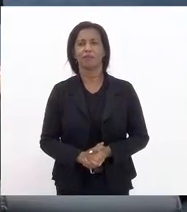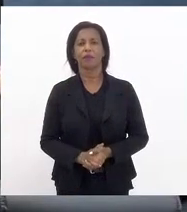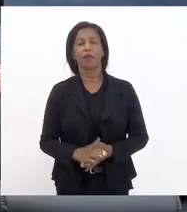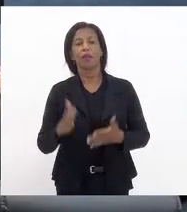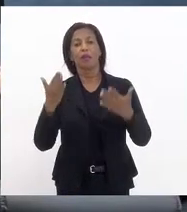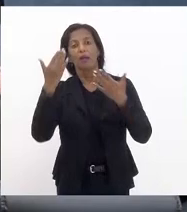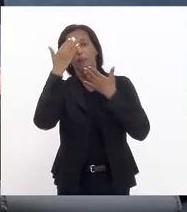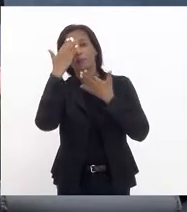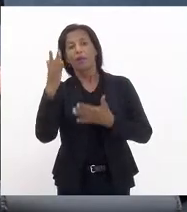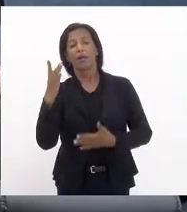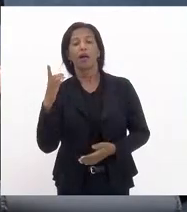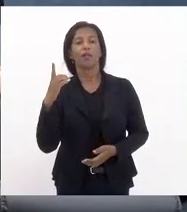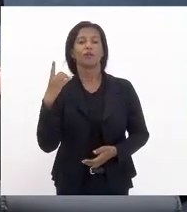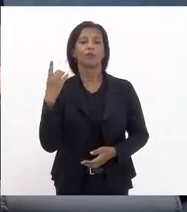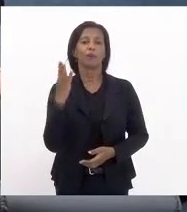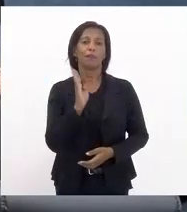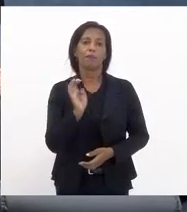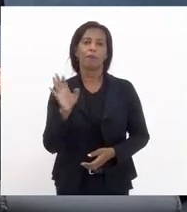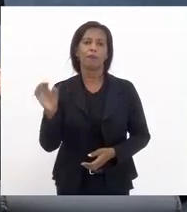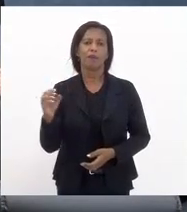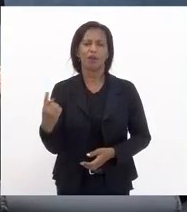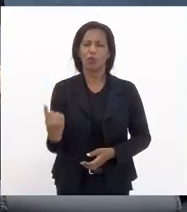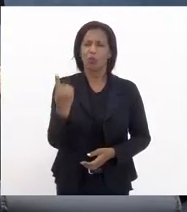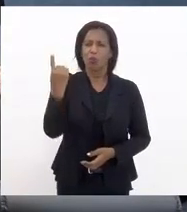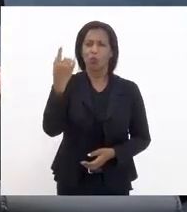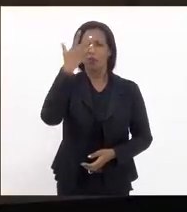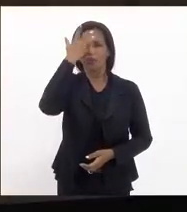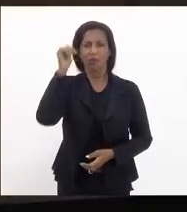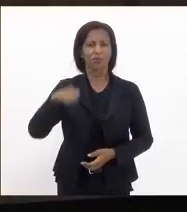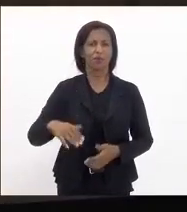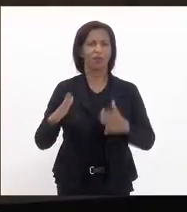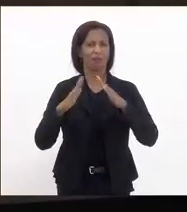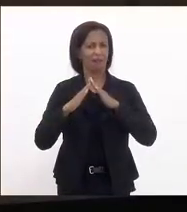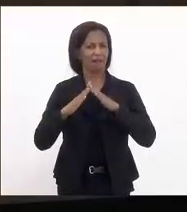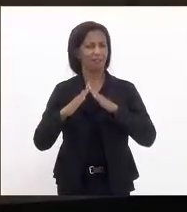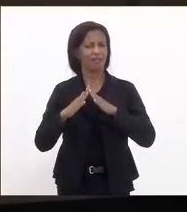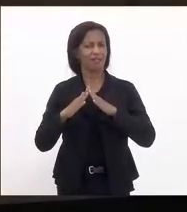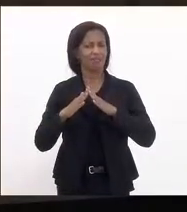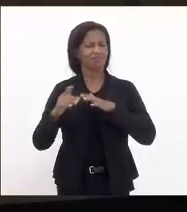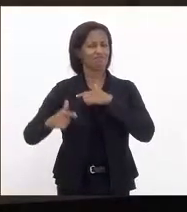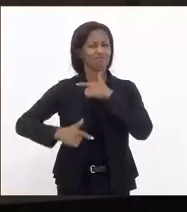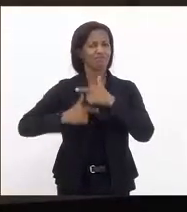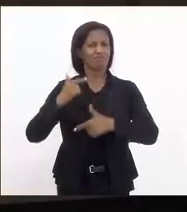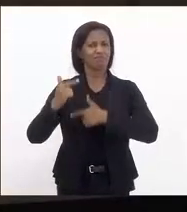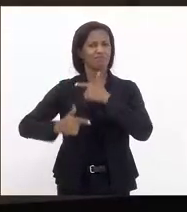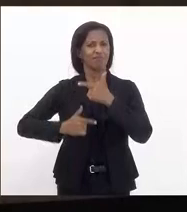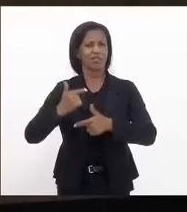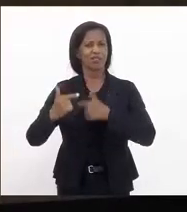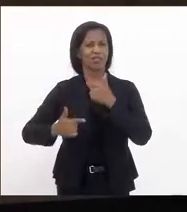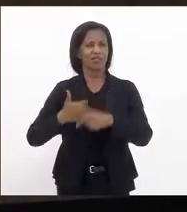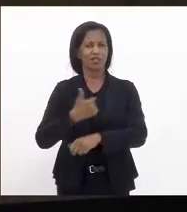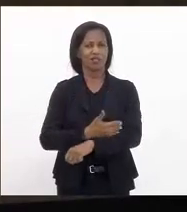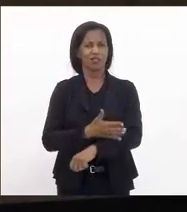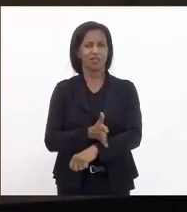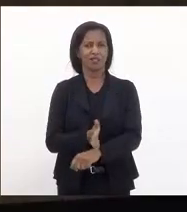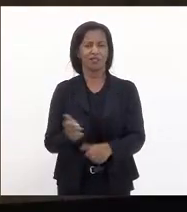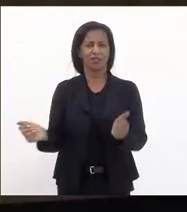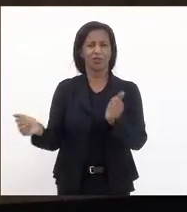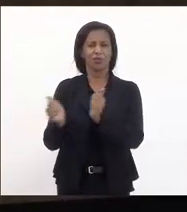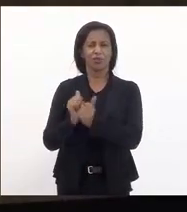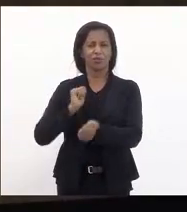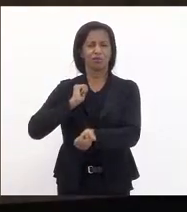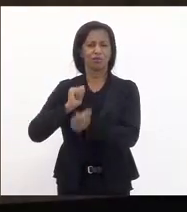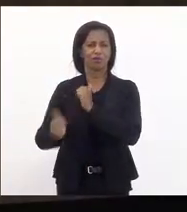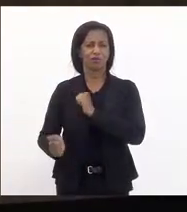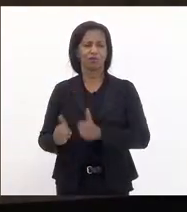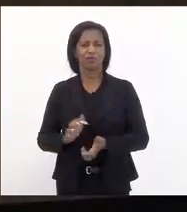Bebeto é um das pessoas aqui dentro da casa que luta né o tempo todo com a gente pelo futebol